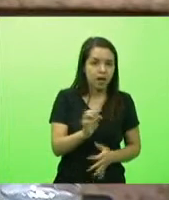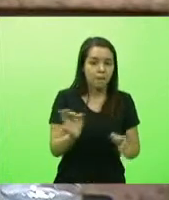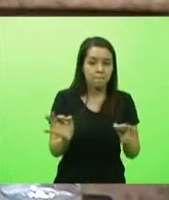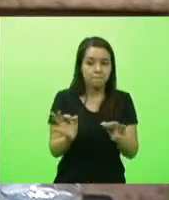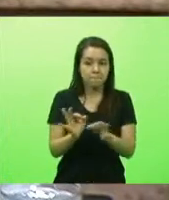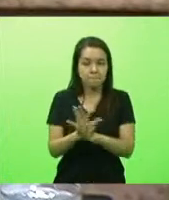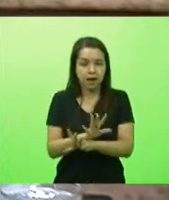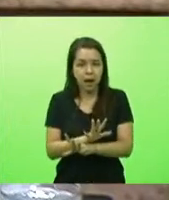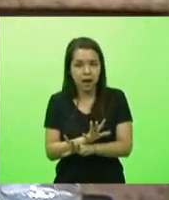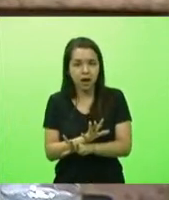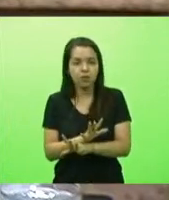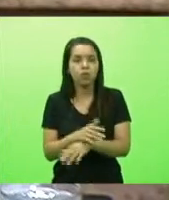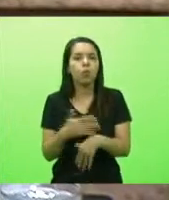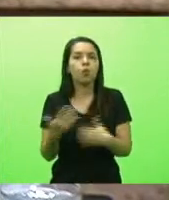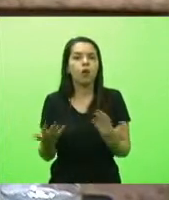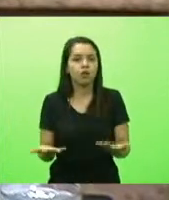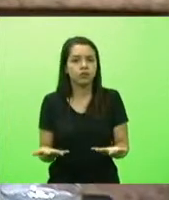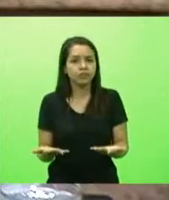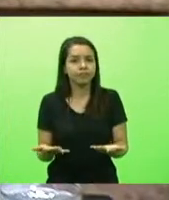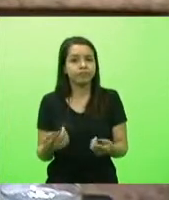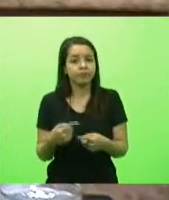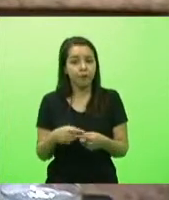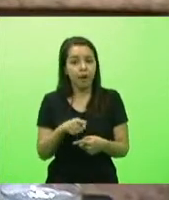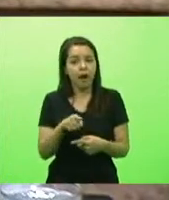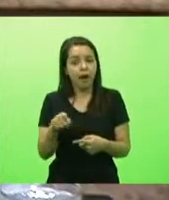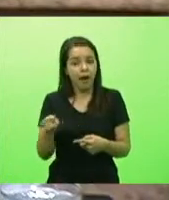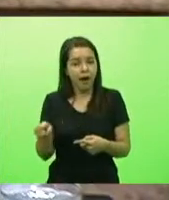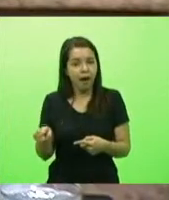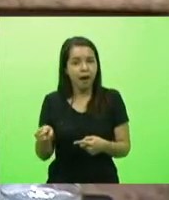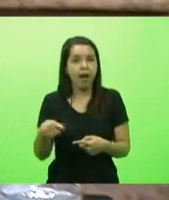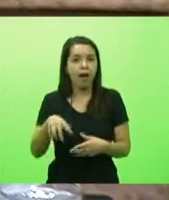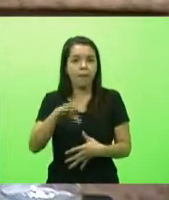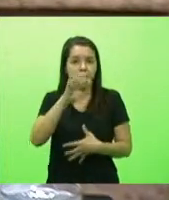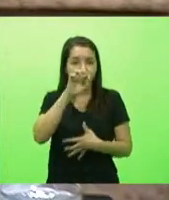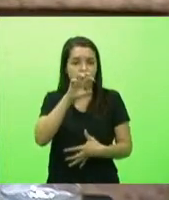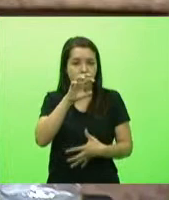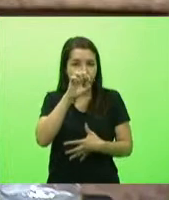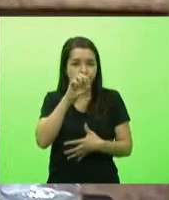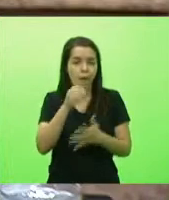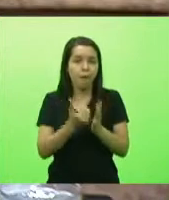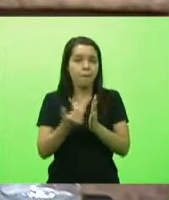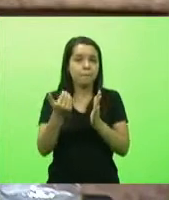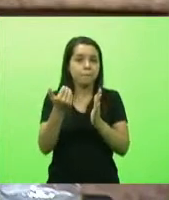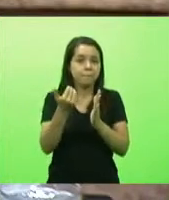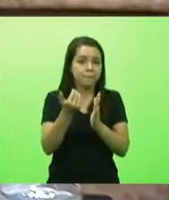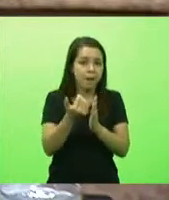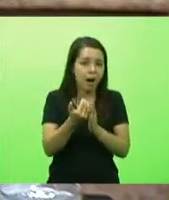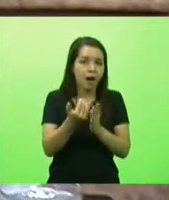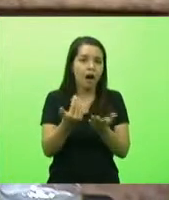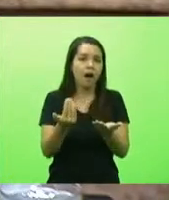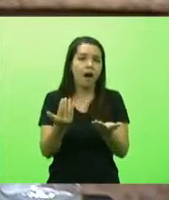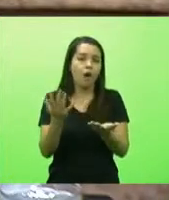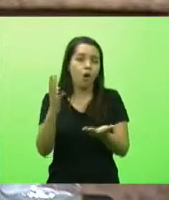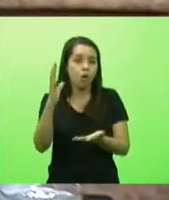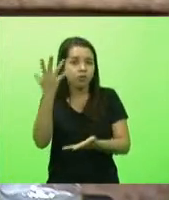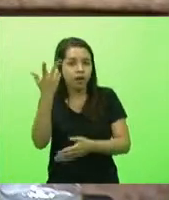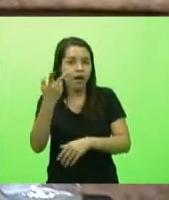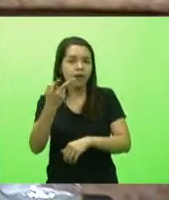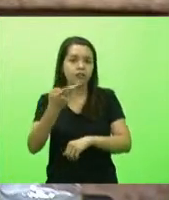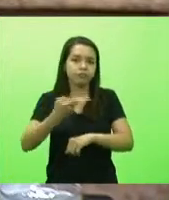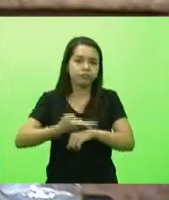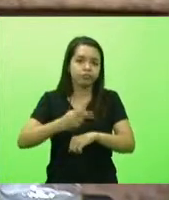acima dessa que mais precisa de leitos de UTI e que mais tem os índices de